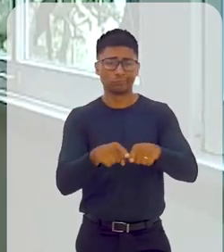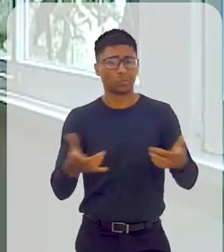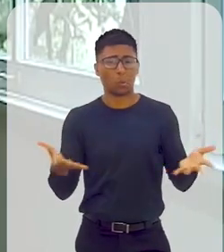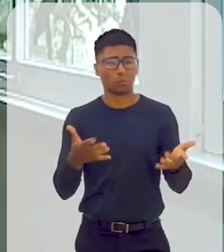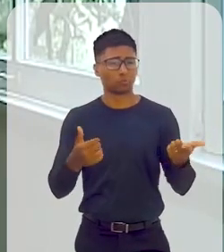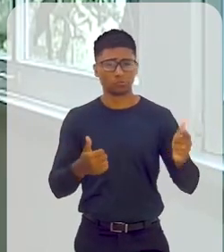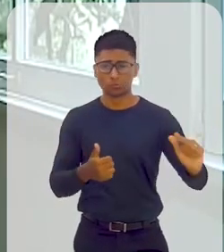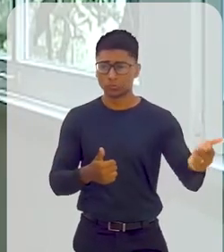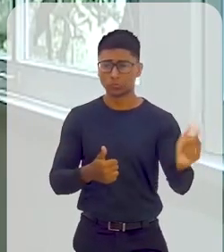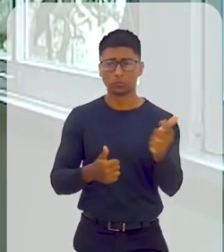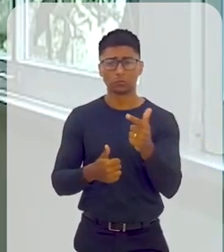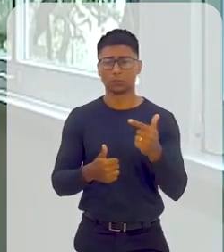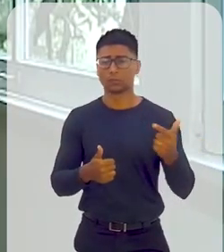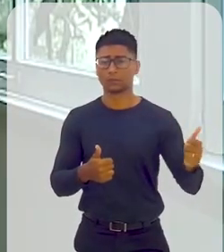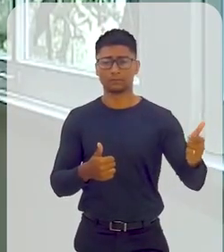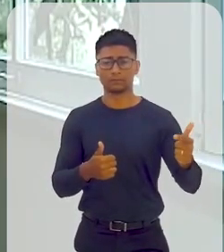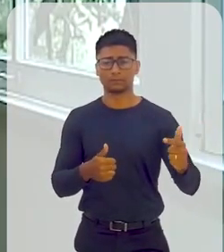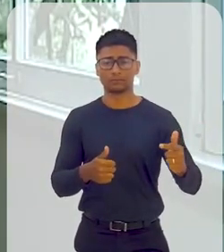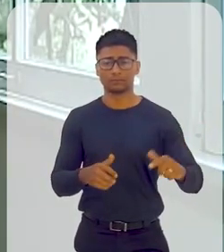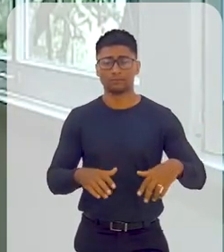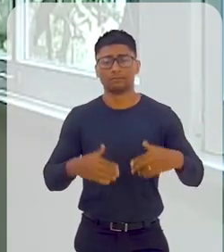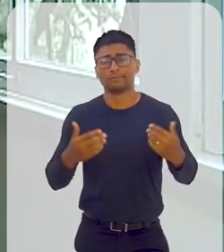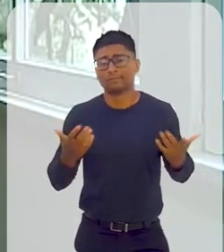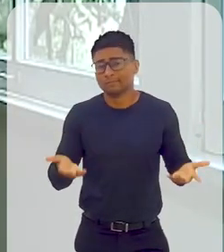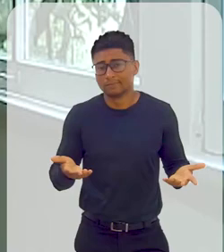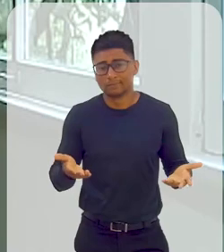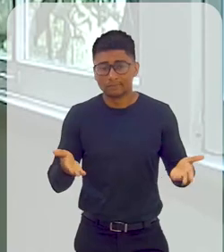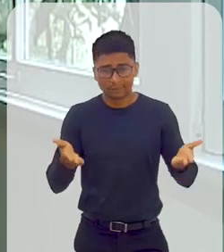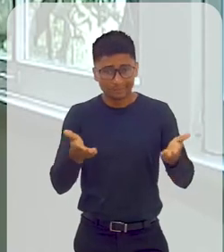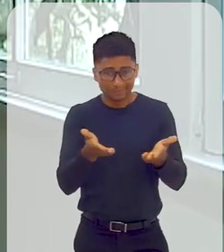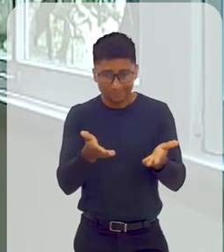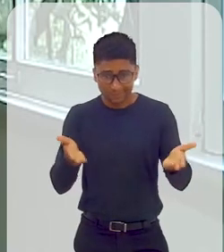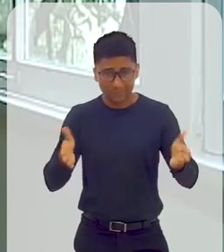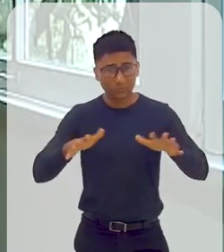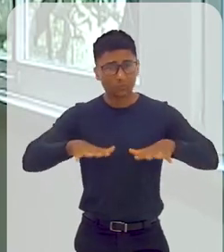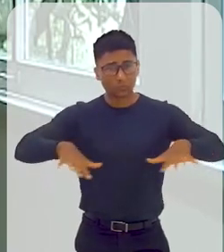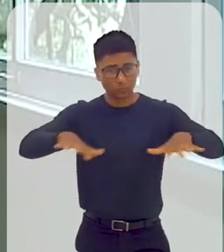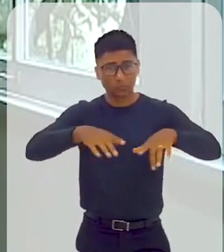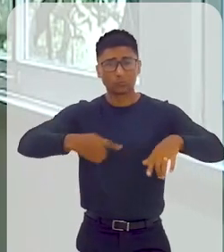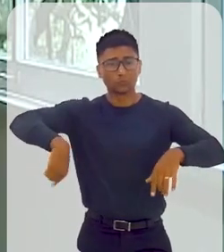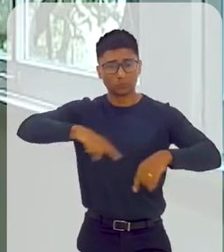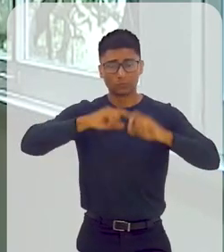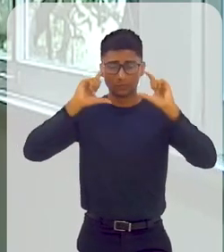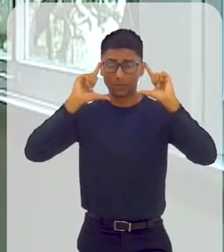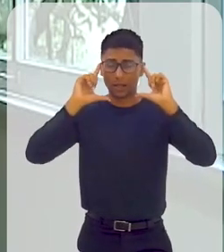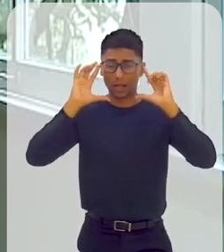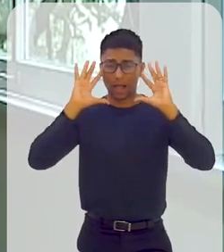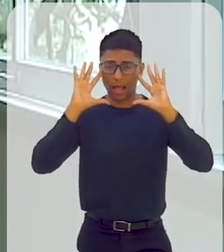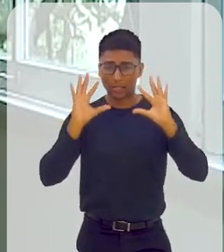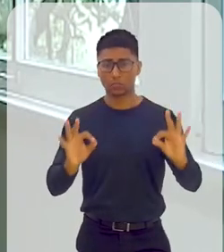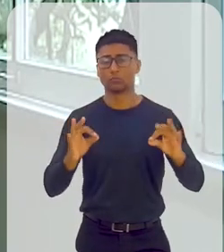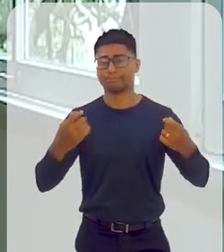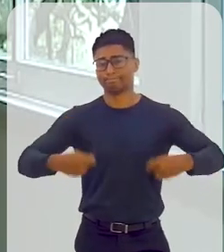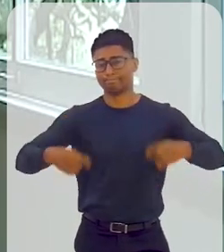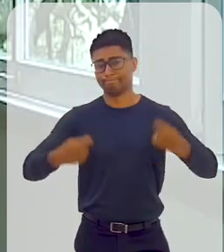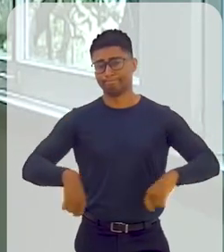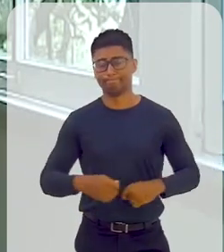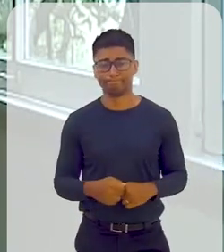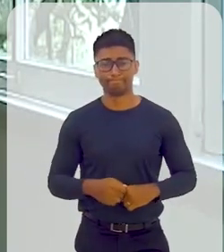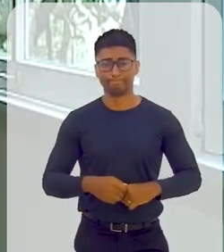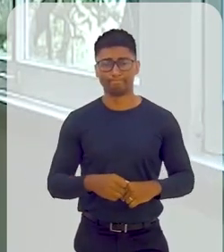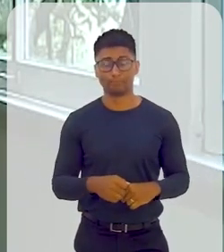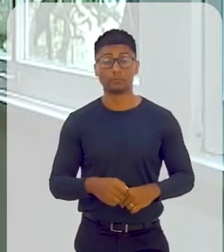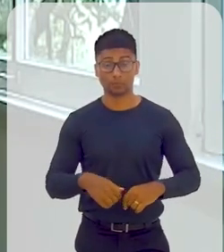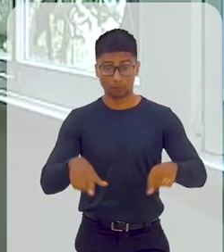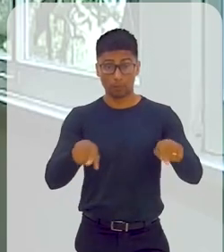tem mais. Então, isso aí são coisas que a gente tem que prestar atenção. E, é claro, eu